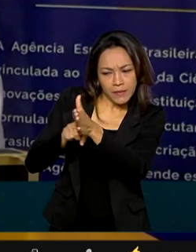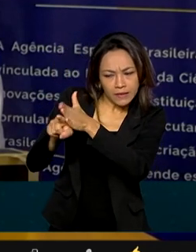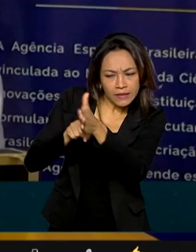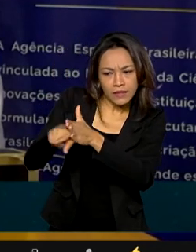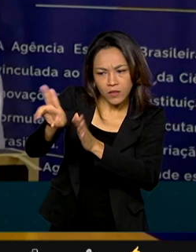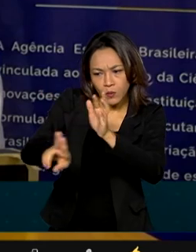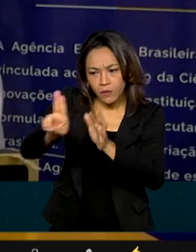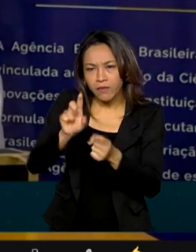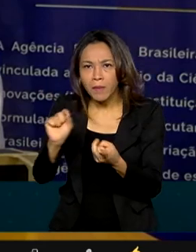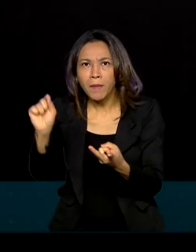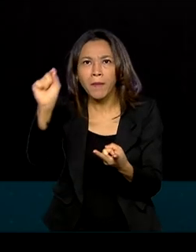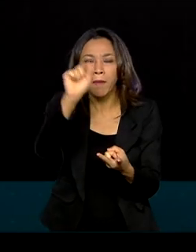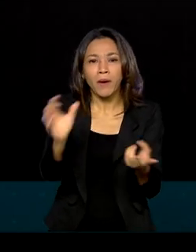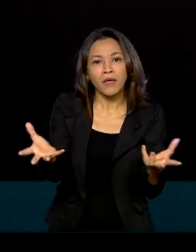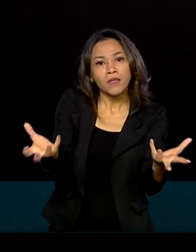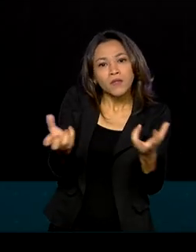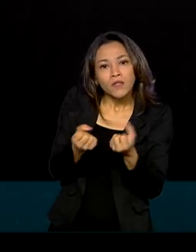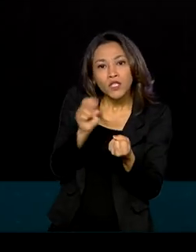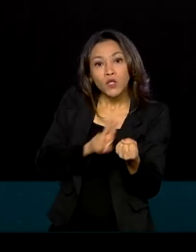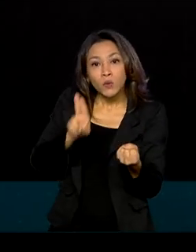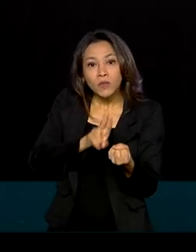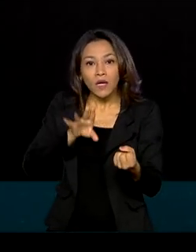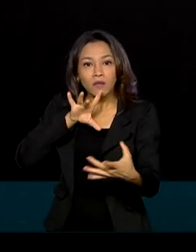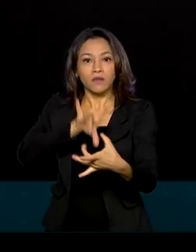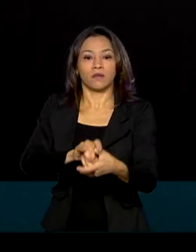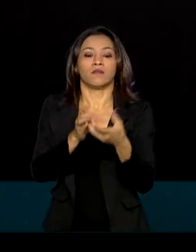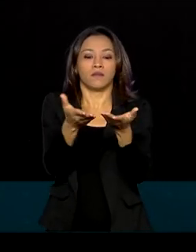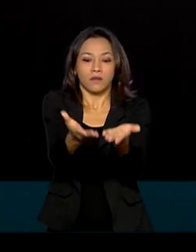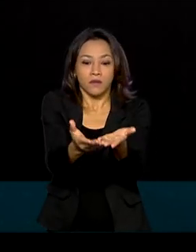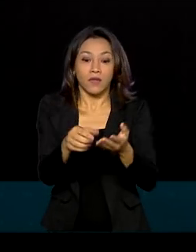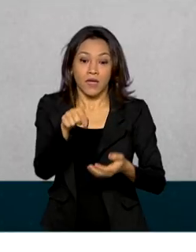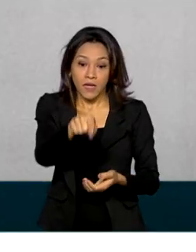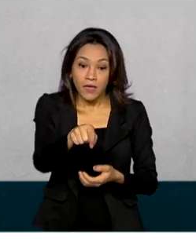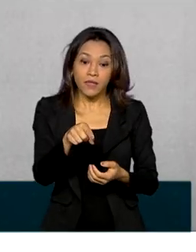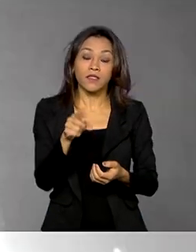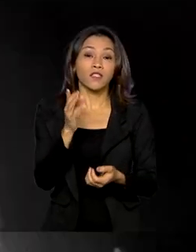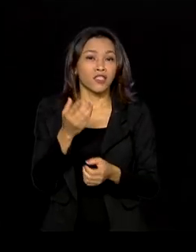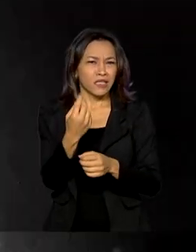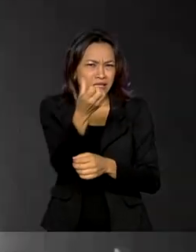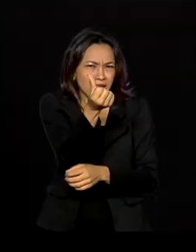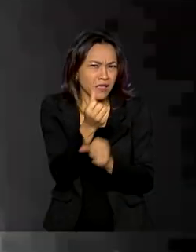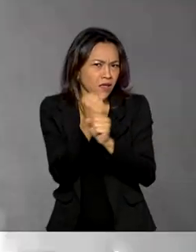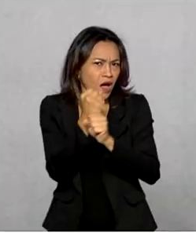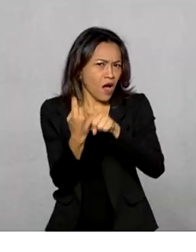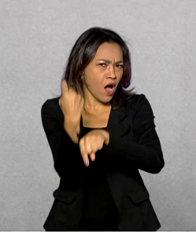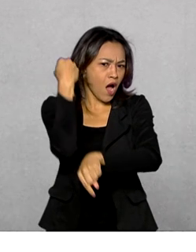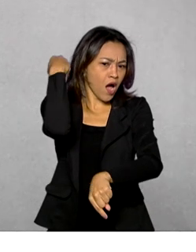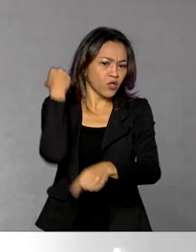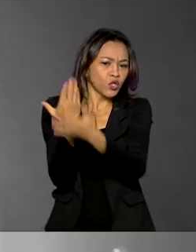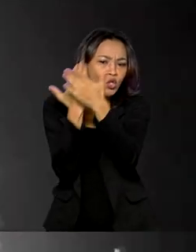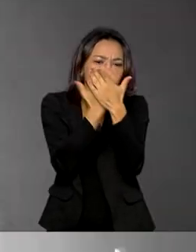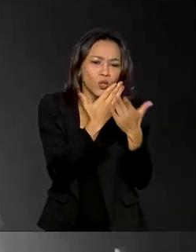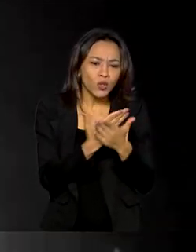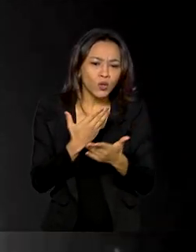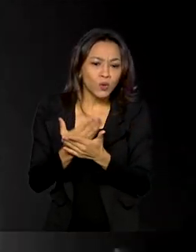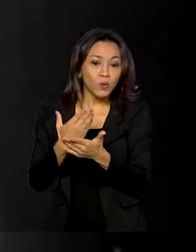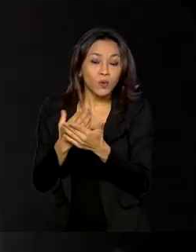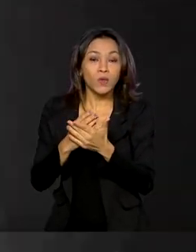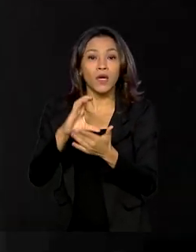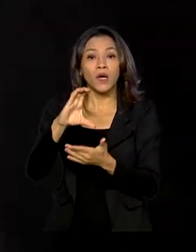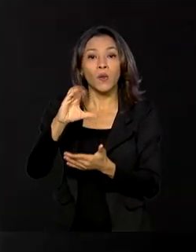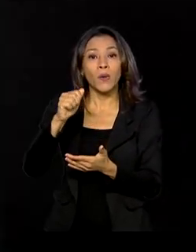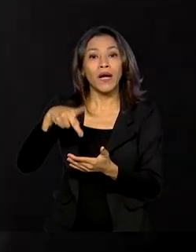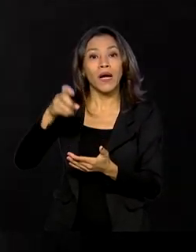científico e outras aplicações. O NanoSat-CBR1, lançado há seis anos, estuda o campo magnético da Terra e a